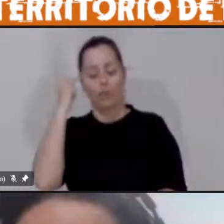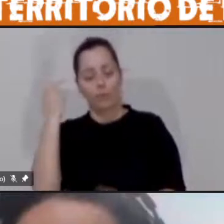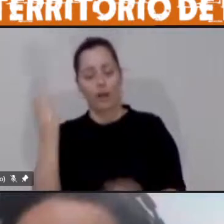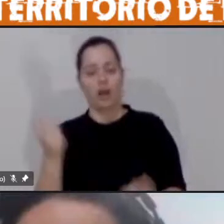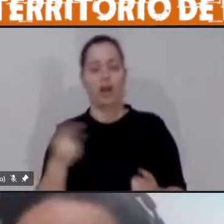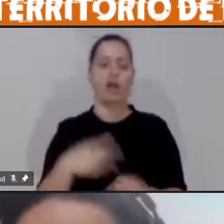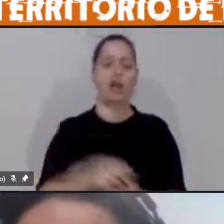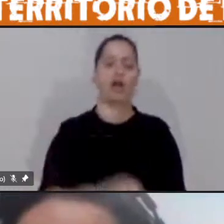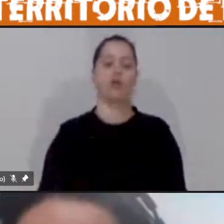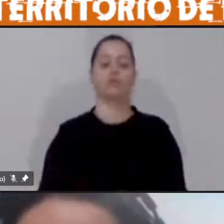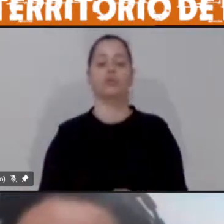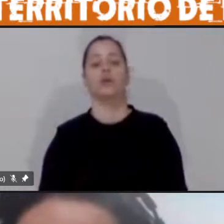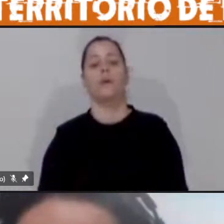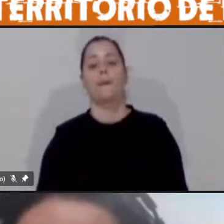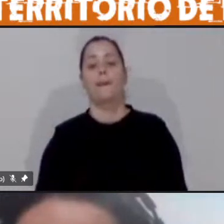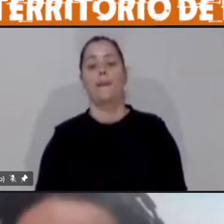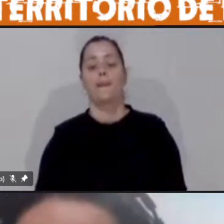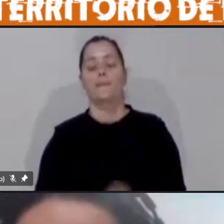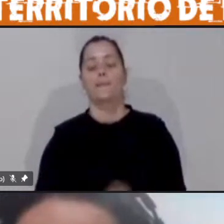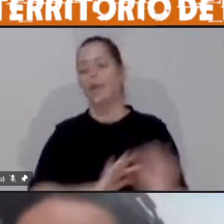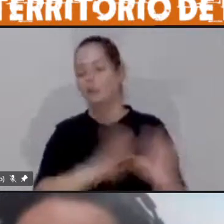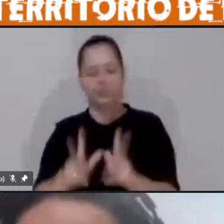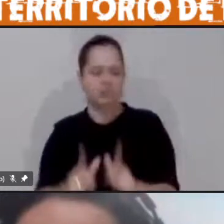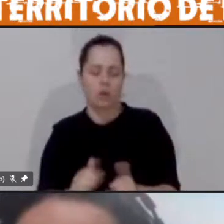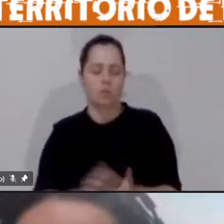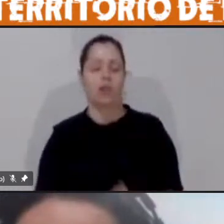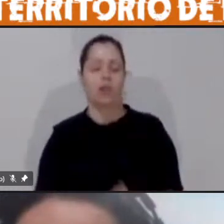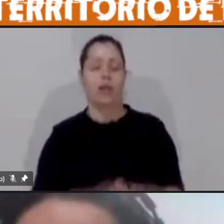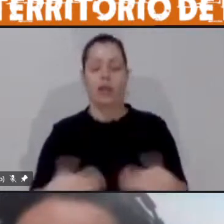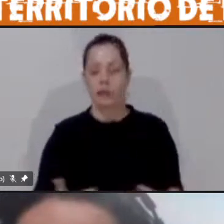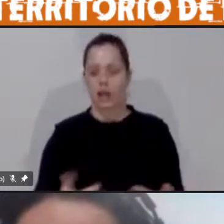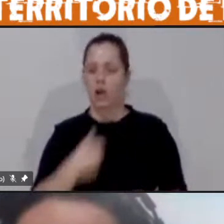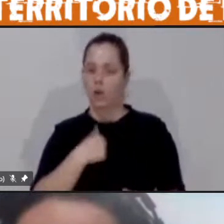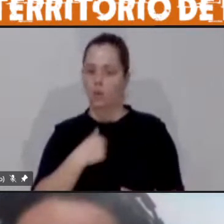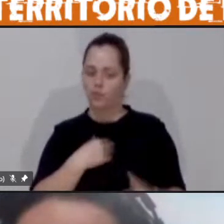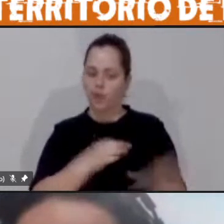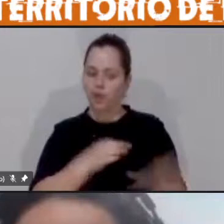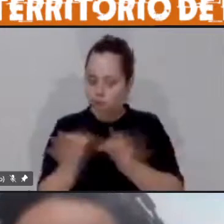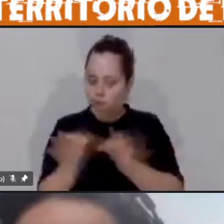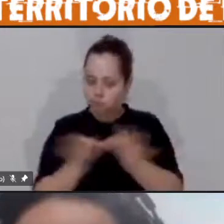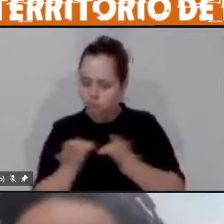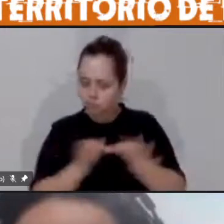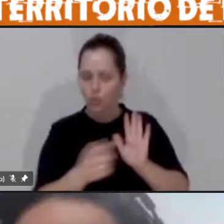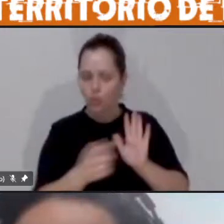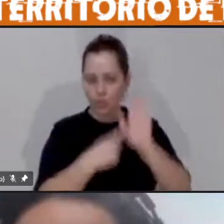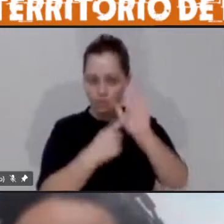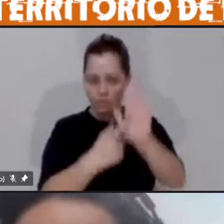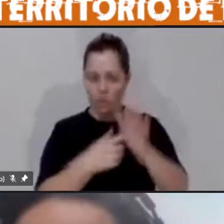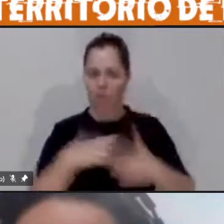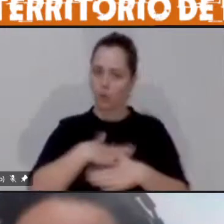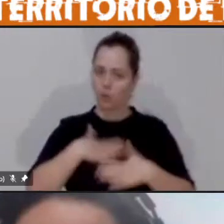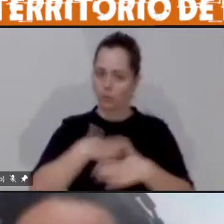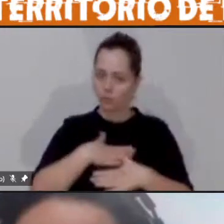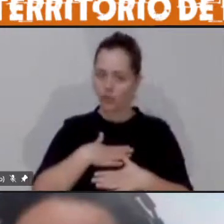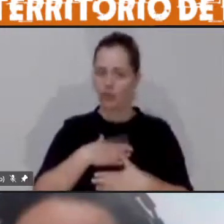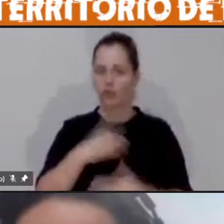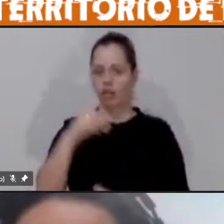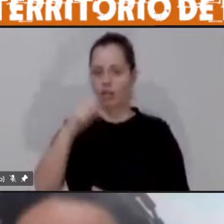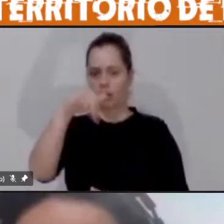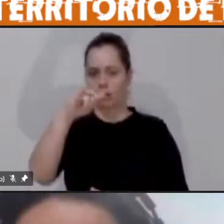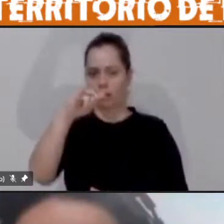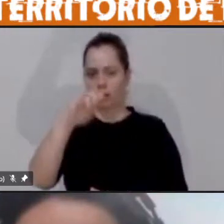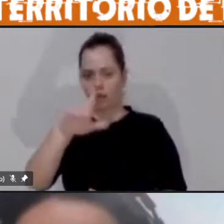da Macrometrópole em geral. Eu preparei uma apresentação que eu gostaria que o Daniel já